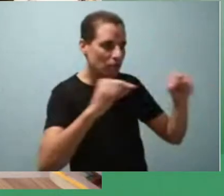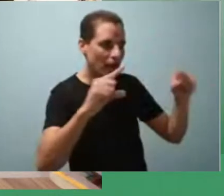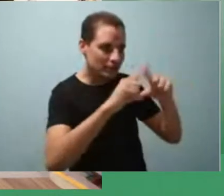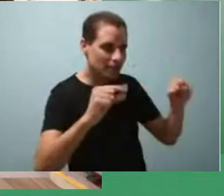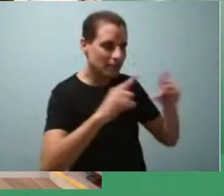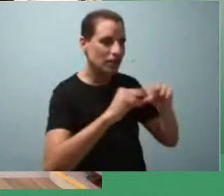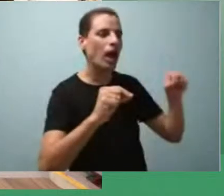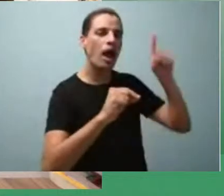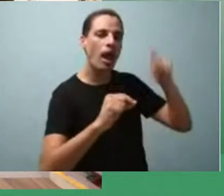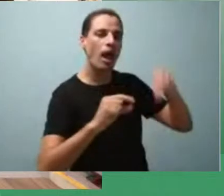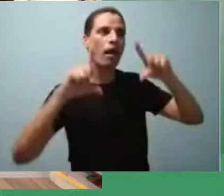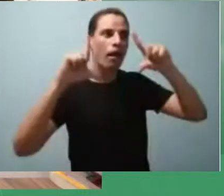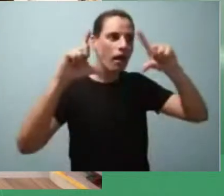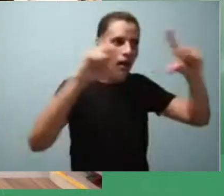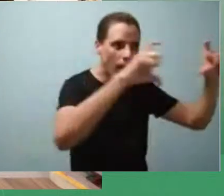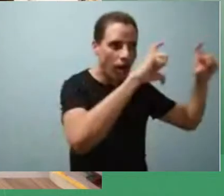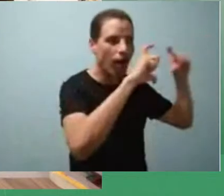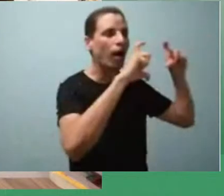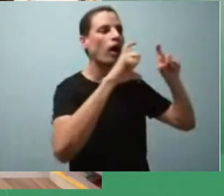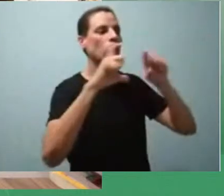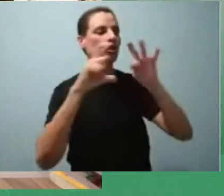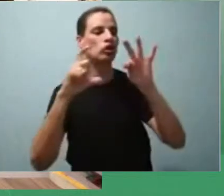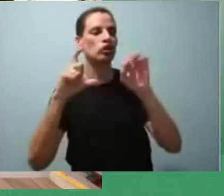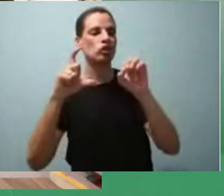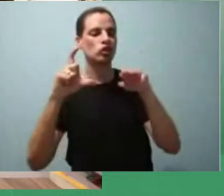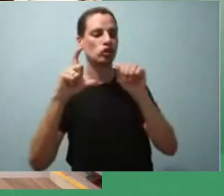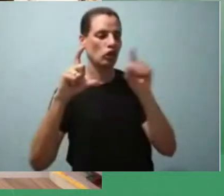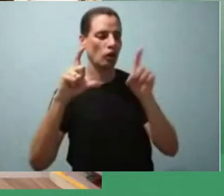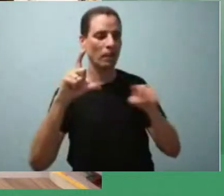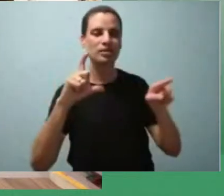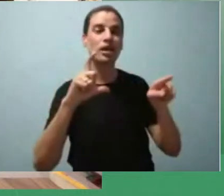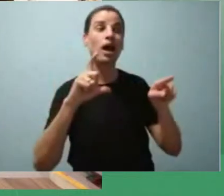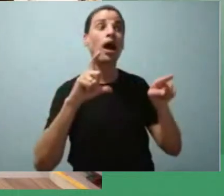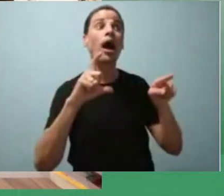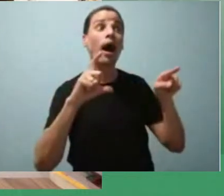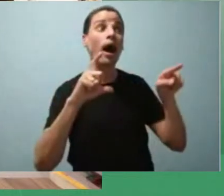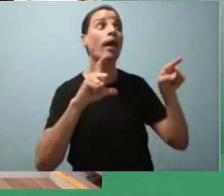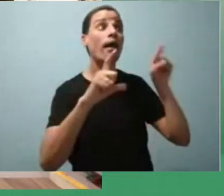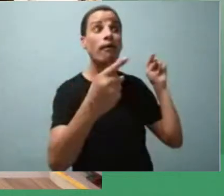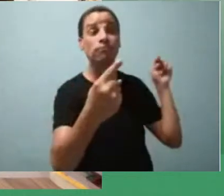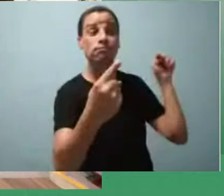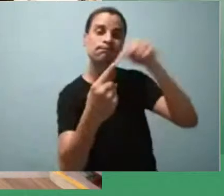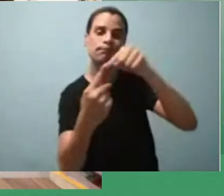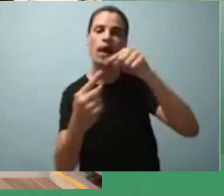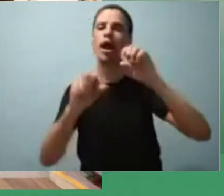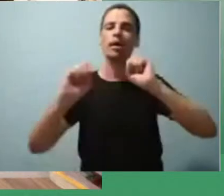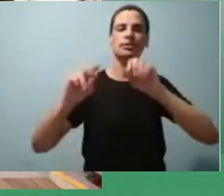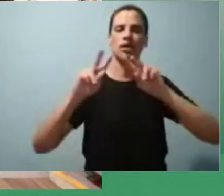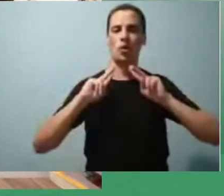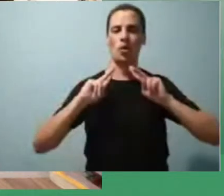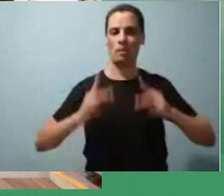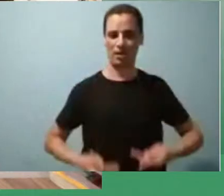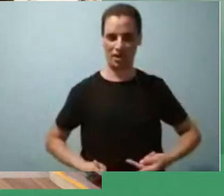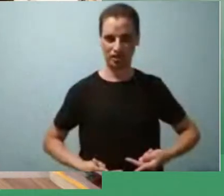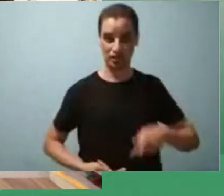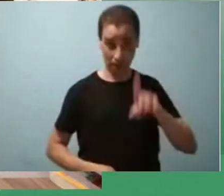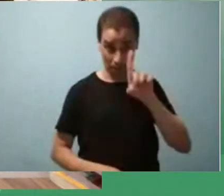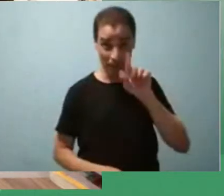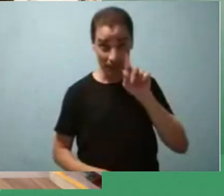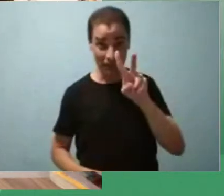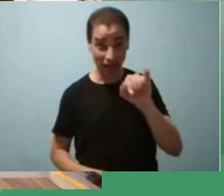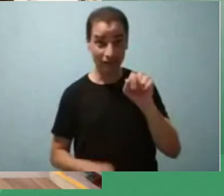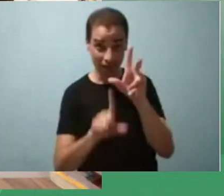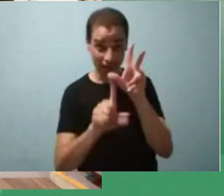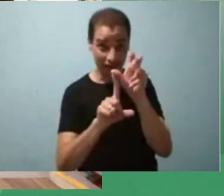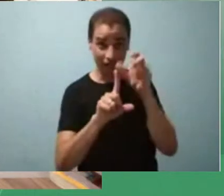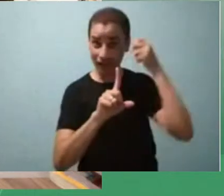de tomar as facas para o ensino de humanidade Davi pode fazer sua descrição por favor e já começar